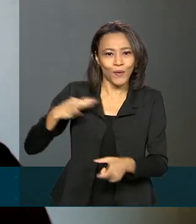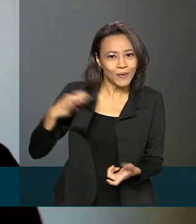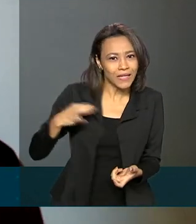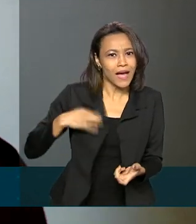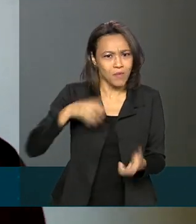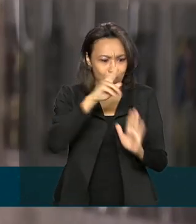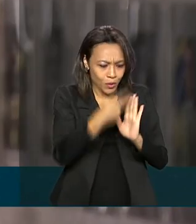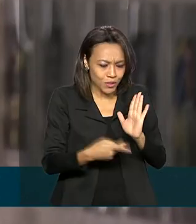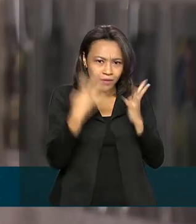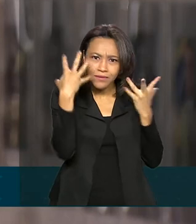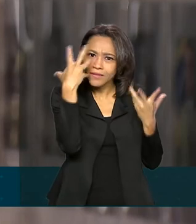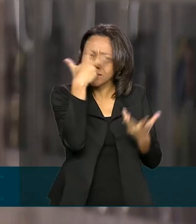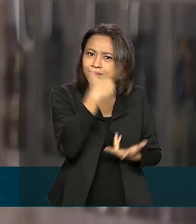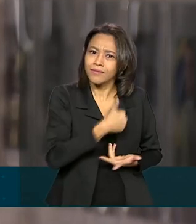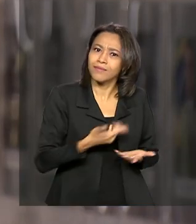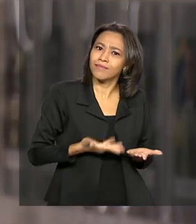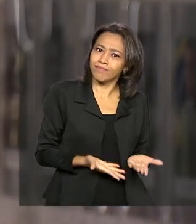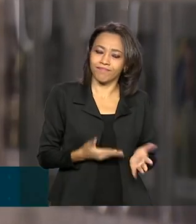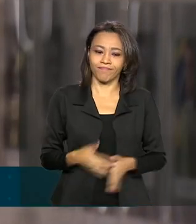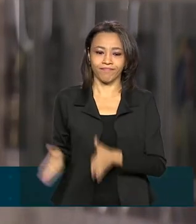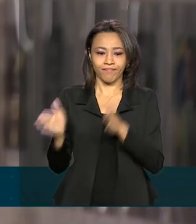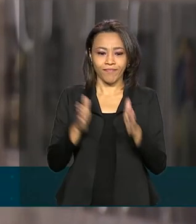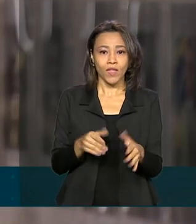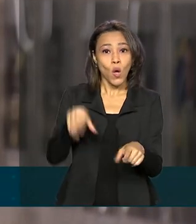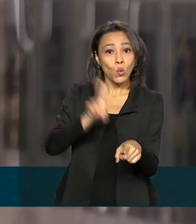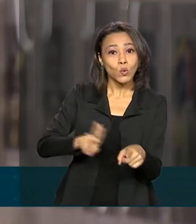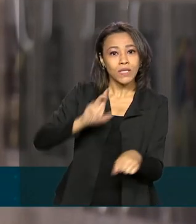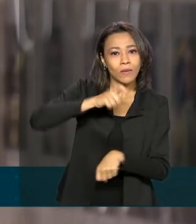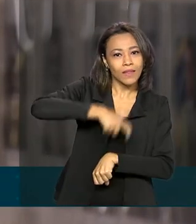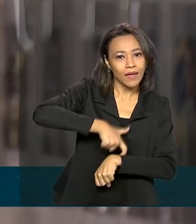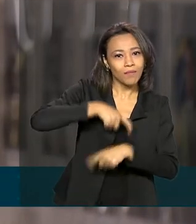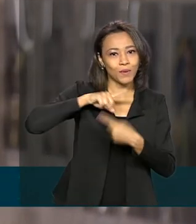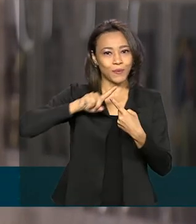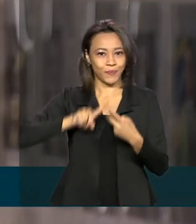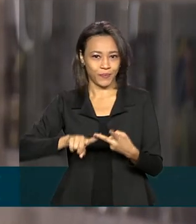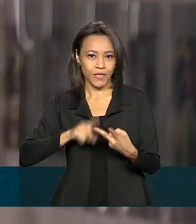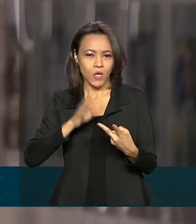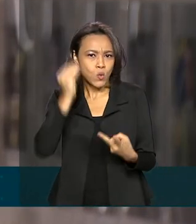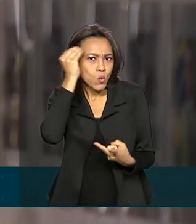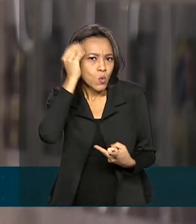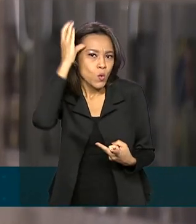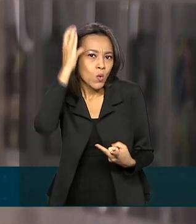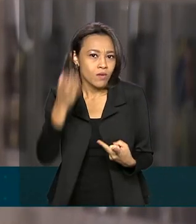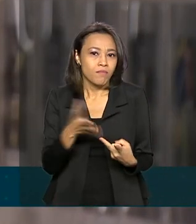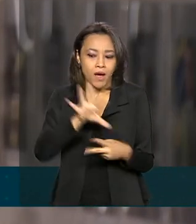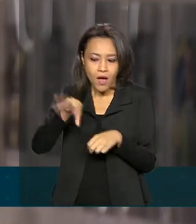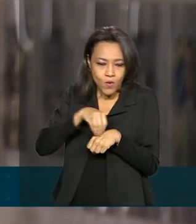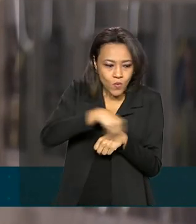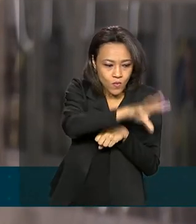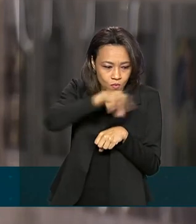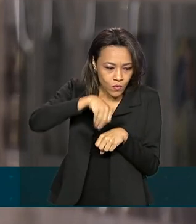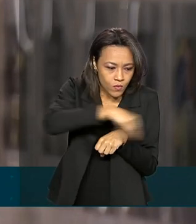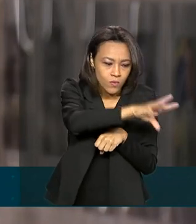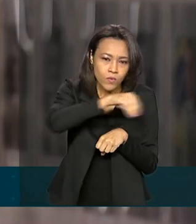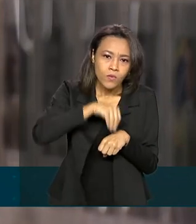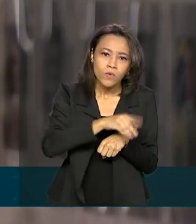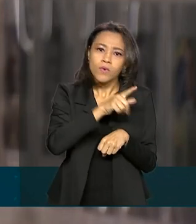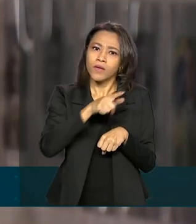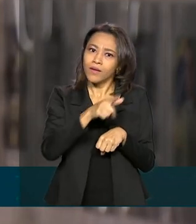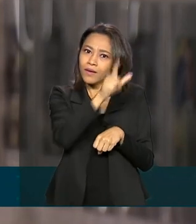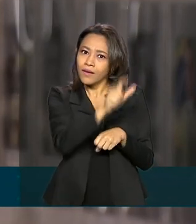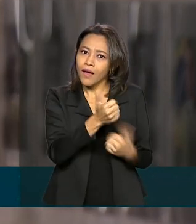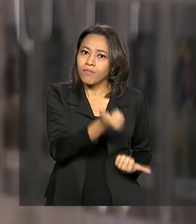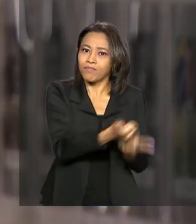projeto tão lindo. Usar o tempo e o conhecimento a favor do outro e fazer a diferença na vida das pessoas.